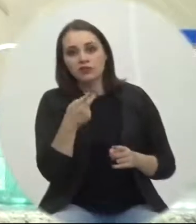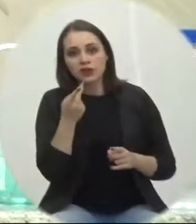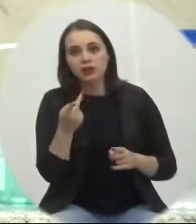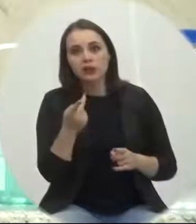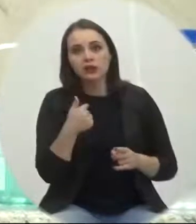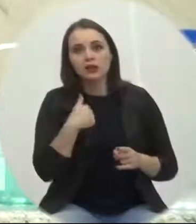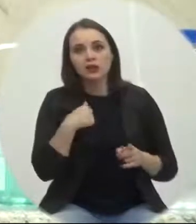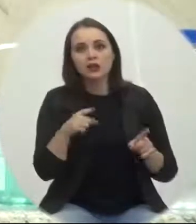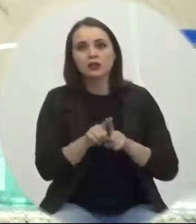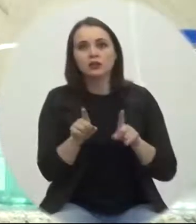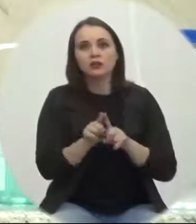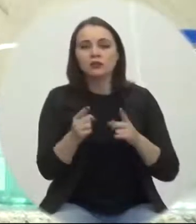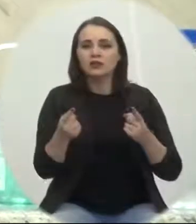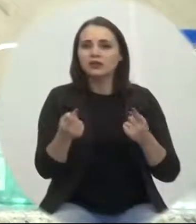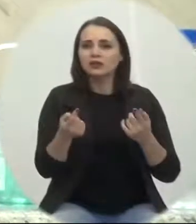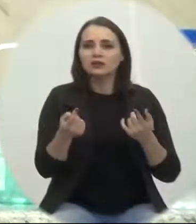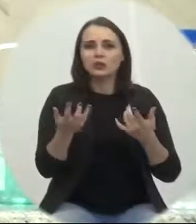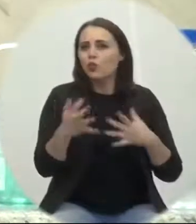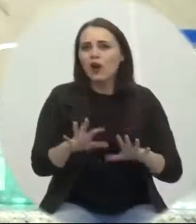também sou contra o lockdown.